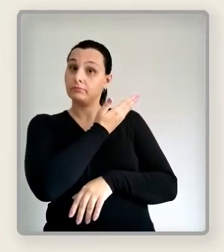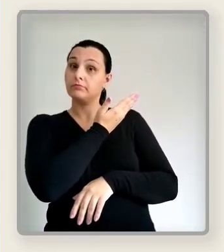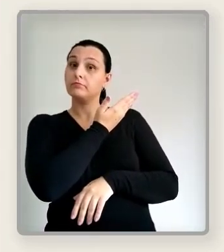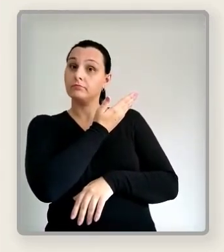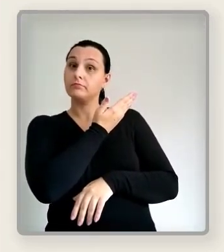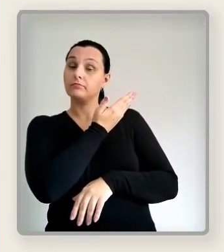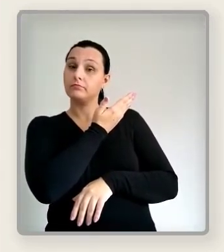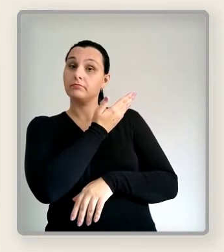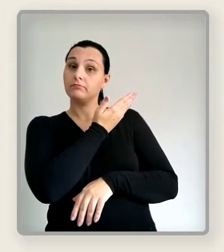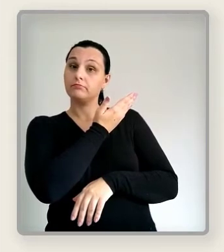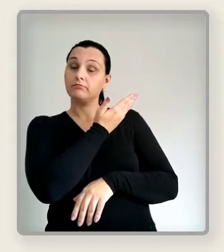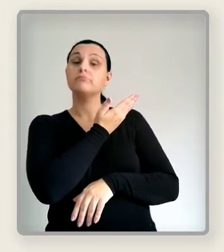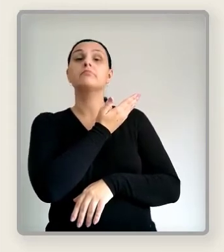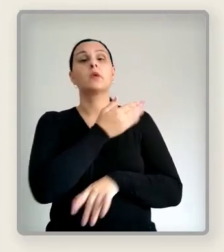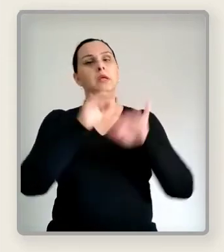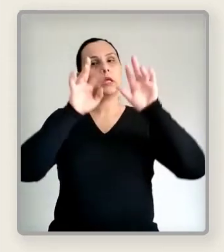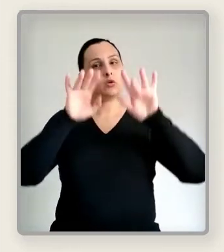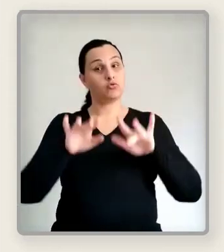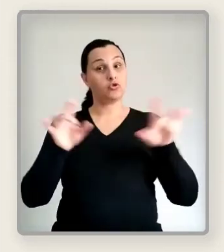o nome e sobrenome.